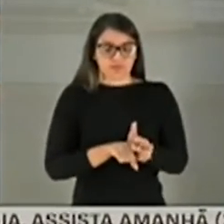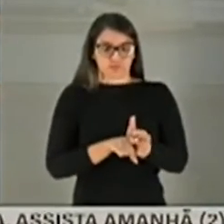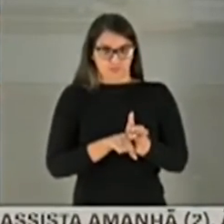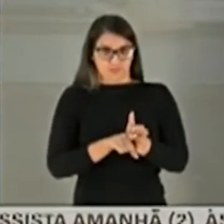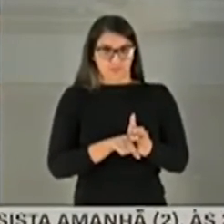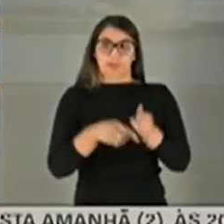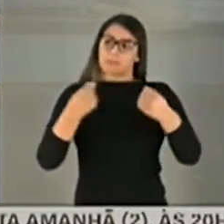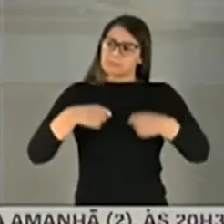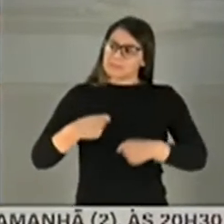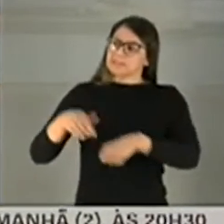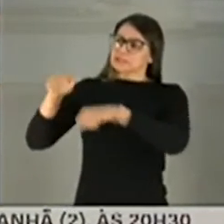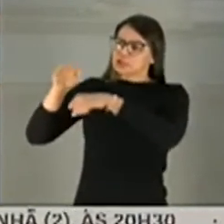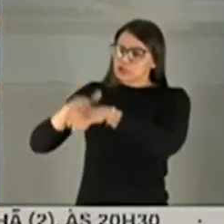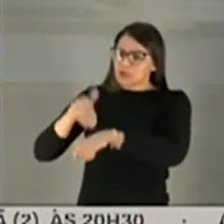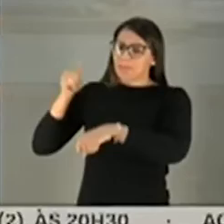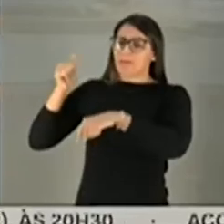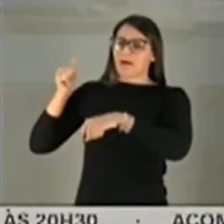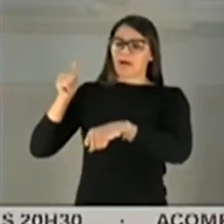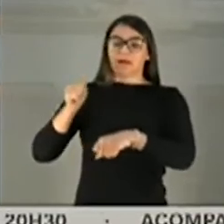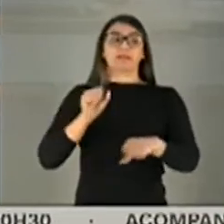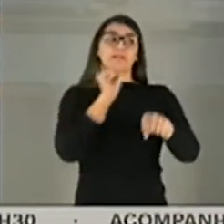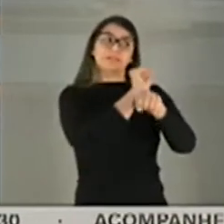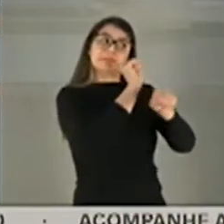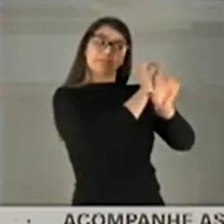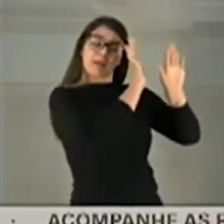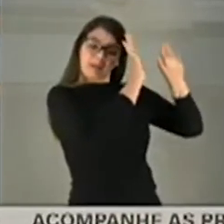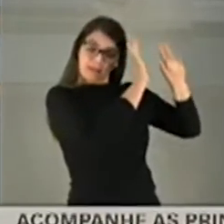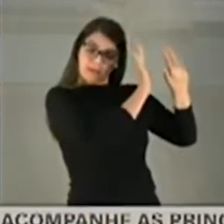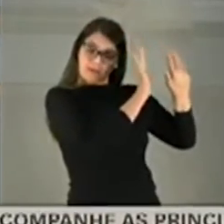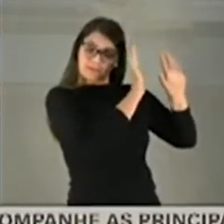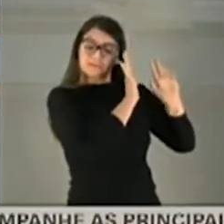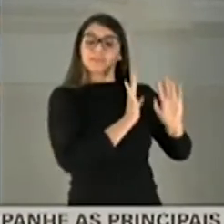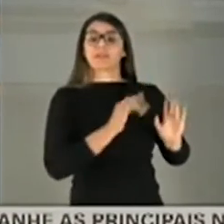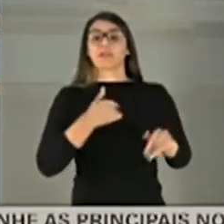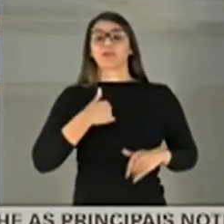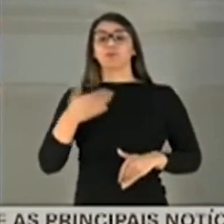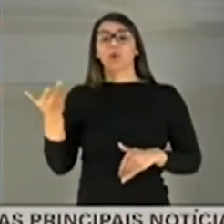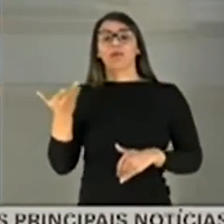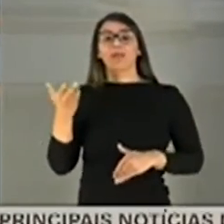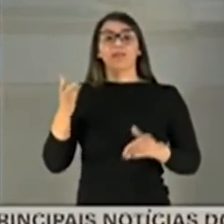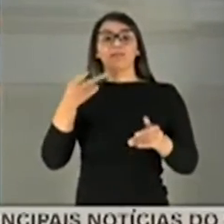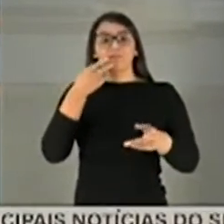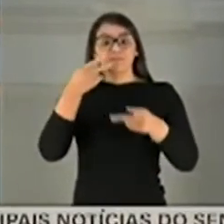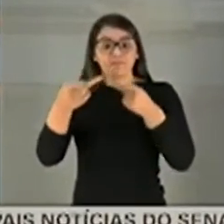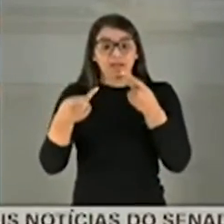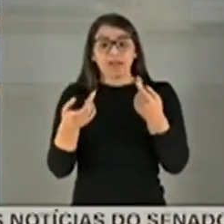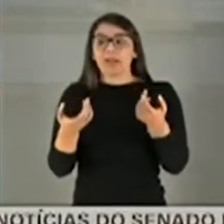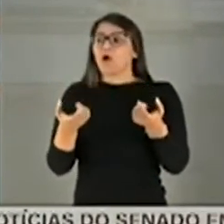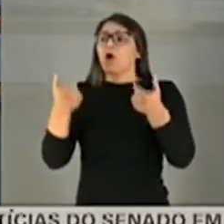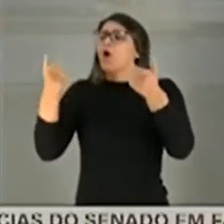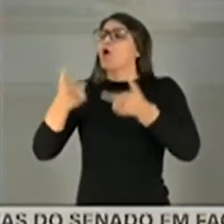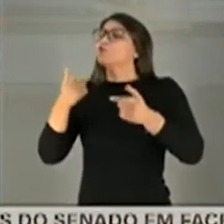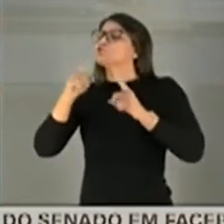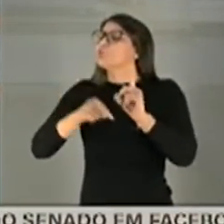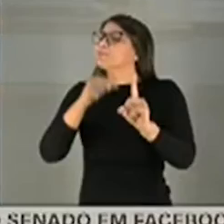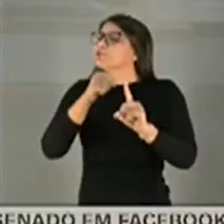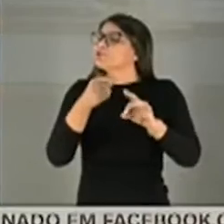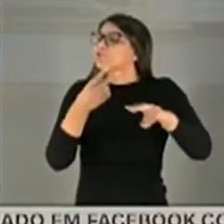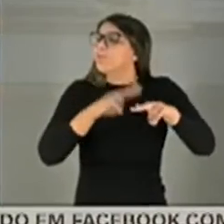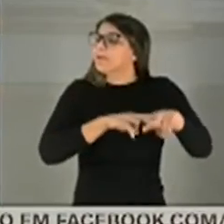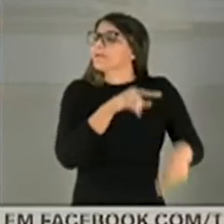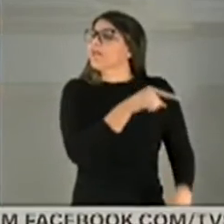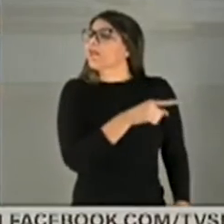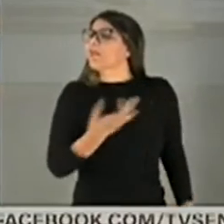chamar aqui... Perfeitamente. Só um minutinho. Só, peraí. Eu estou querendo chegar aonde querem que prenda o cidadão É ótimo.